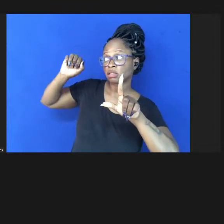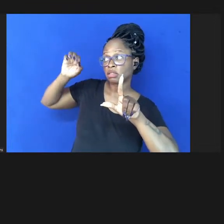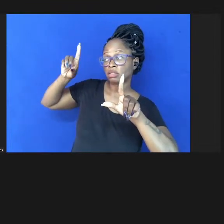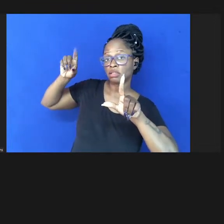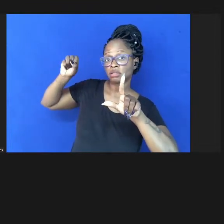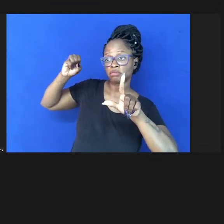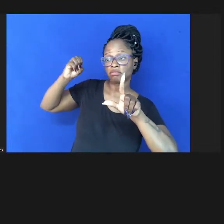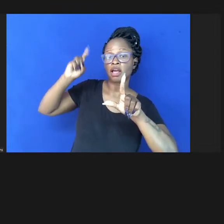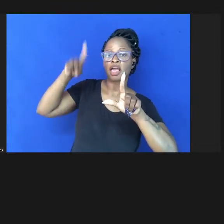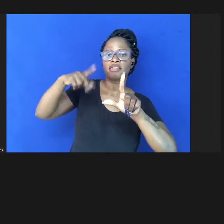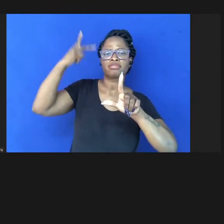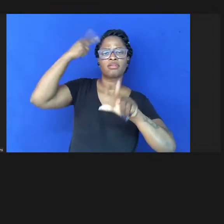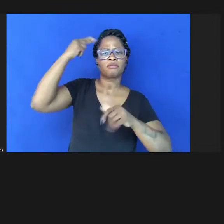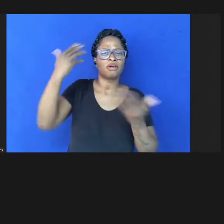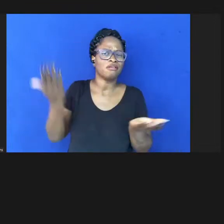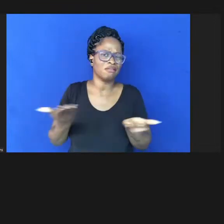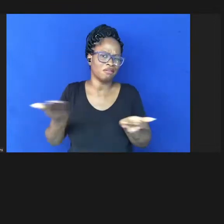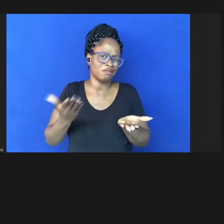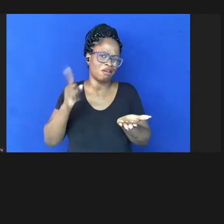mais comum atualmente